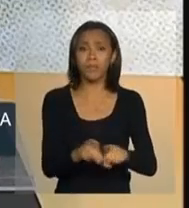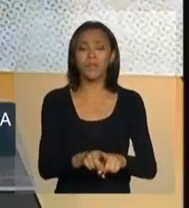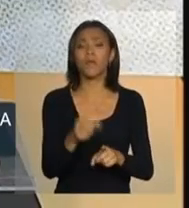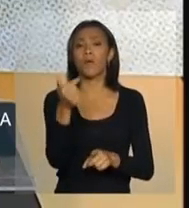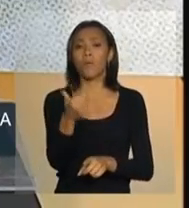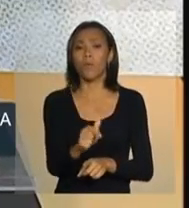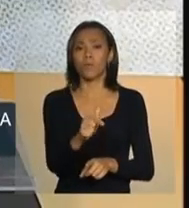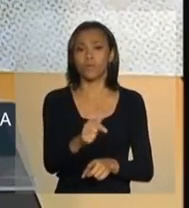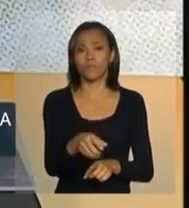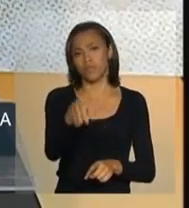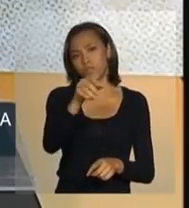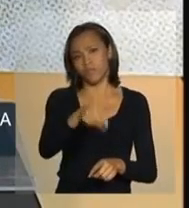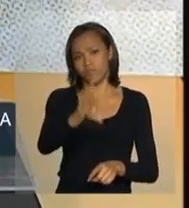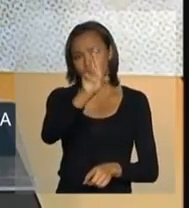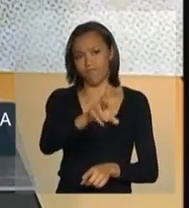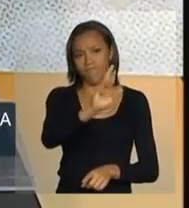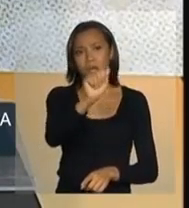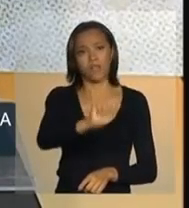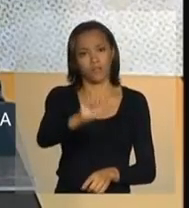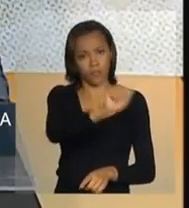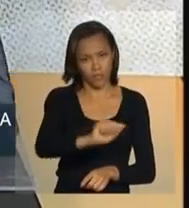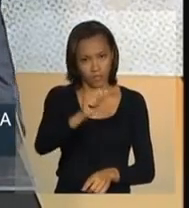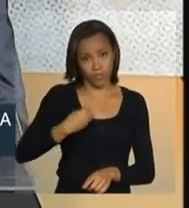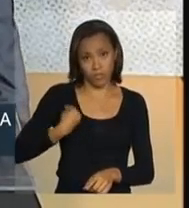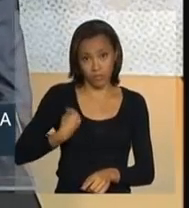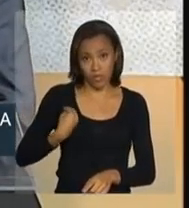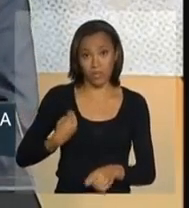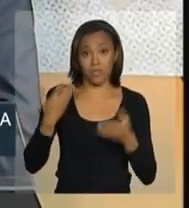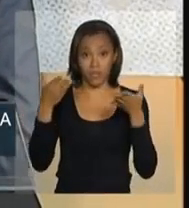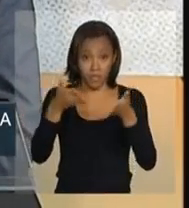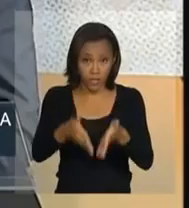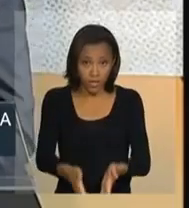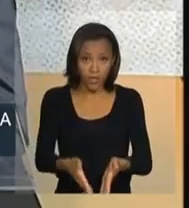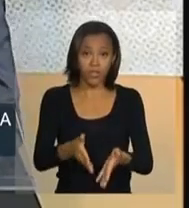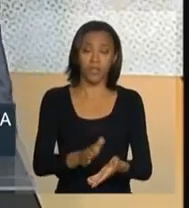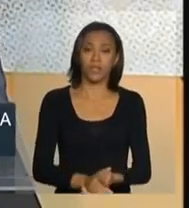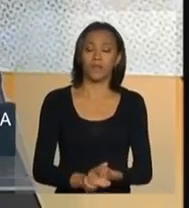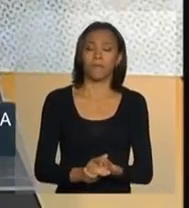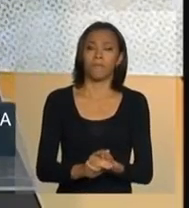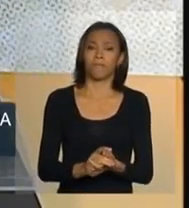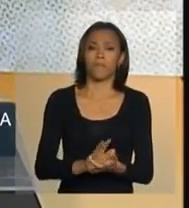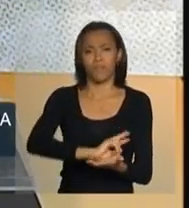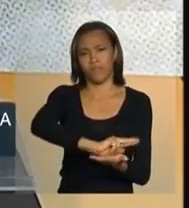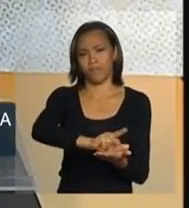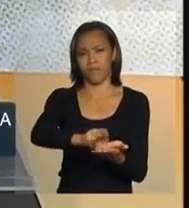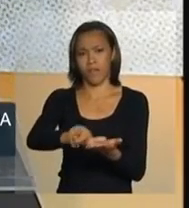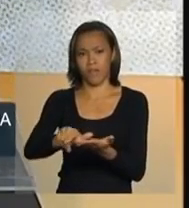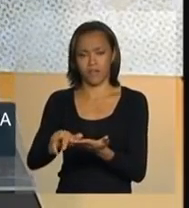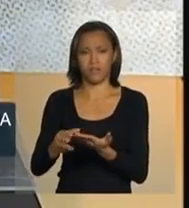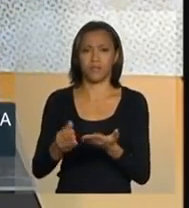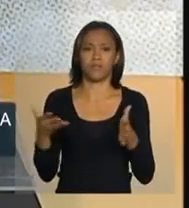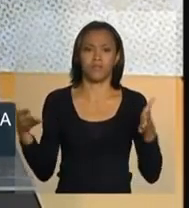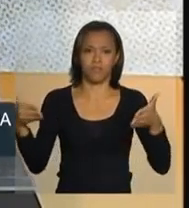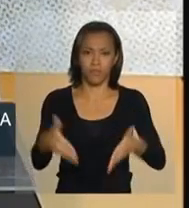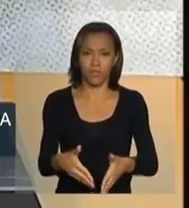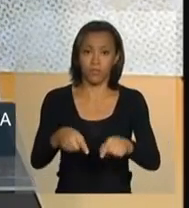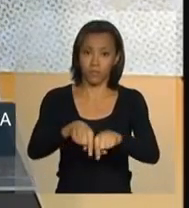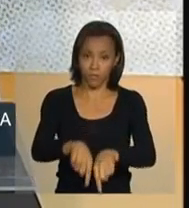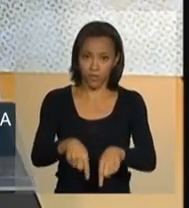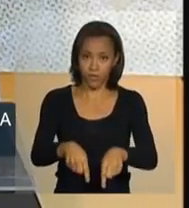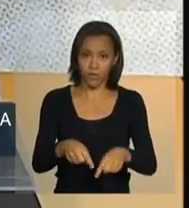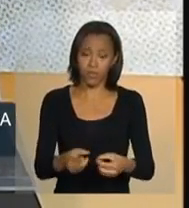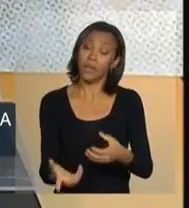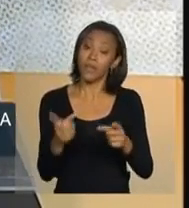associações aqui presentes, a Anfave, a FENABRAVE, a Braciclo, enfim, todos os